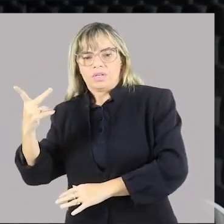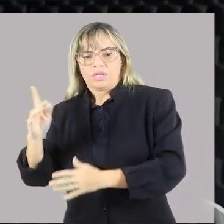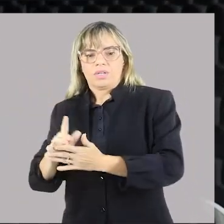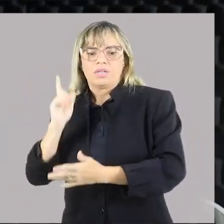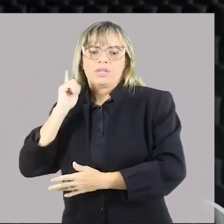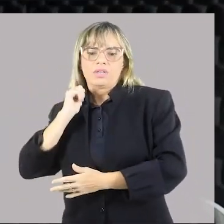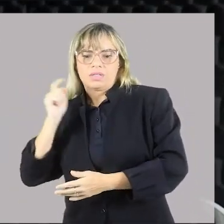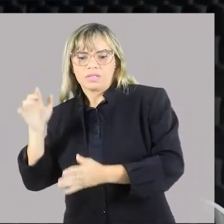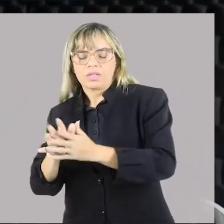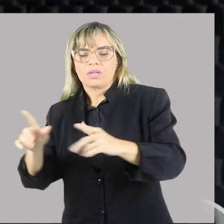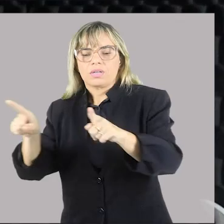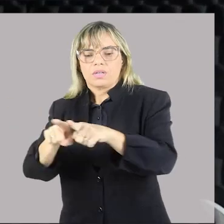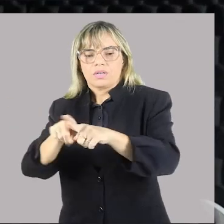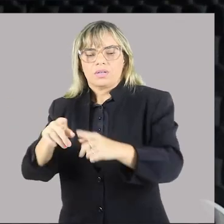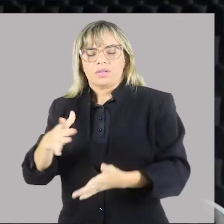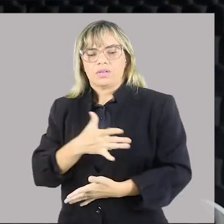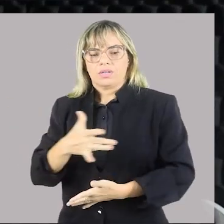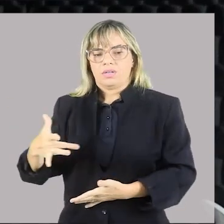de saúde.